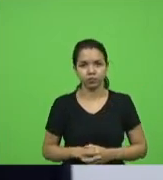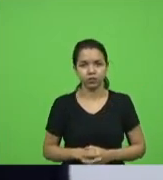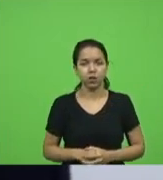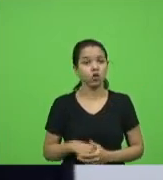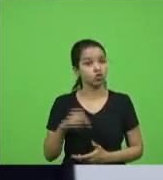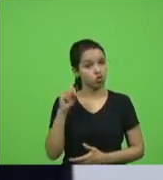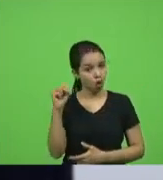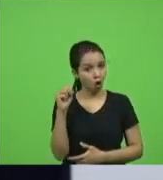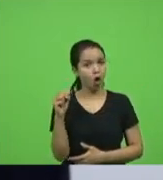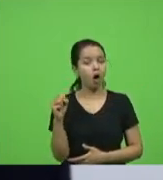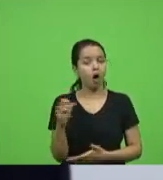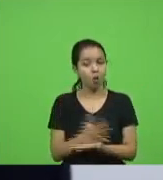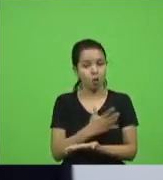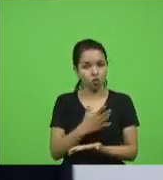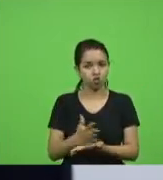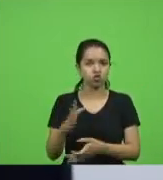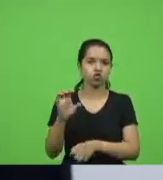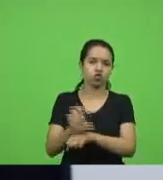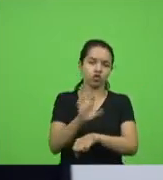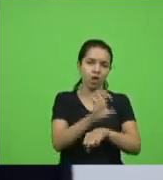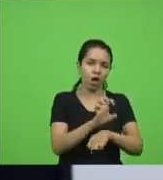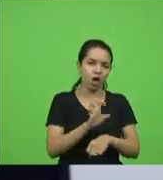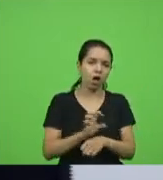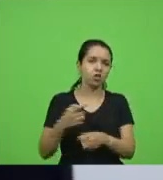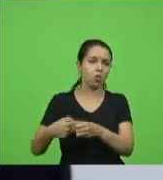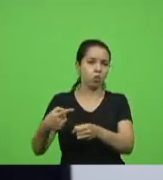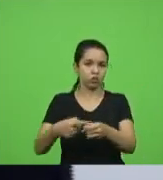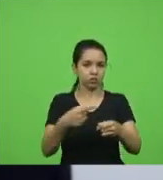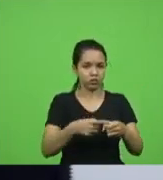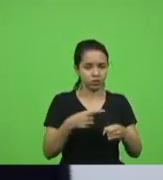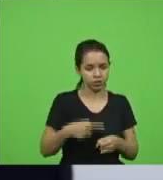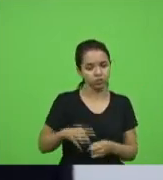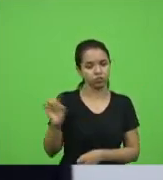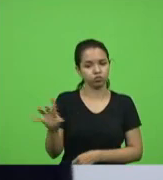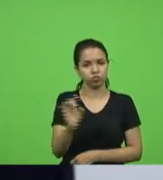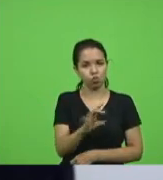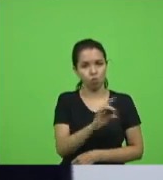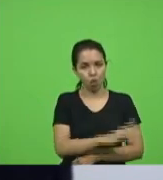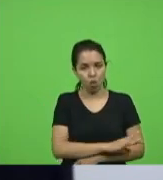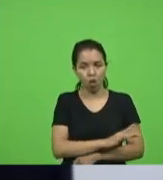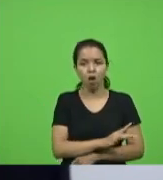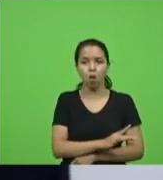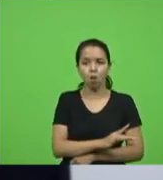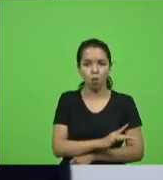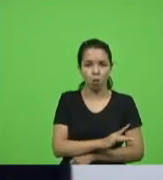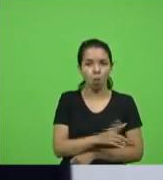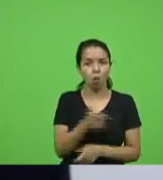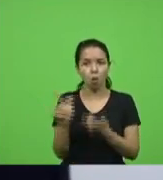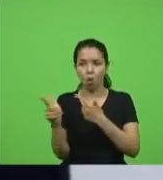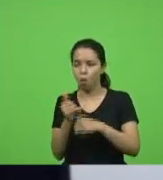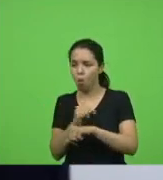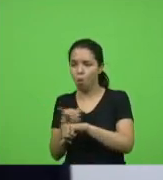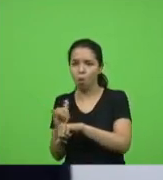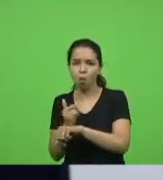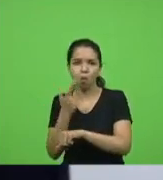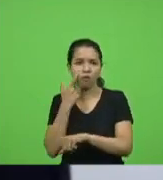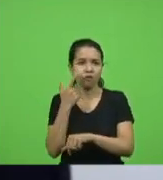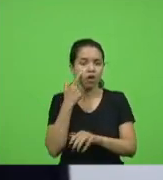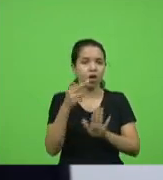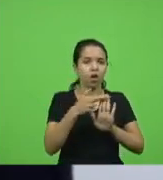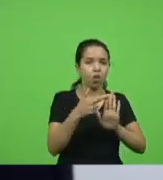estados os municípios estão buscando soluções tem essa regulação para ver onde